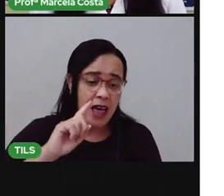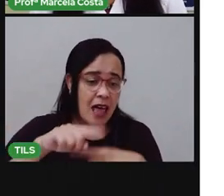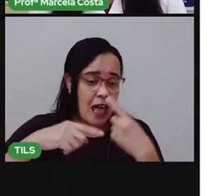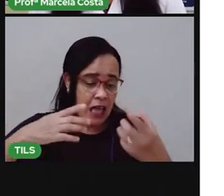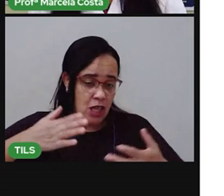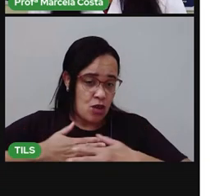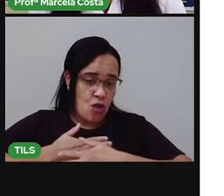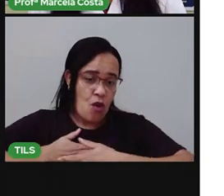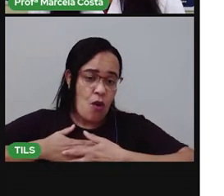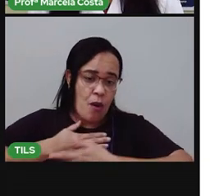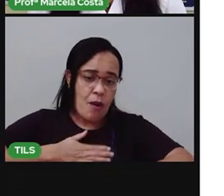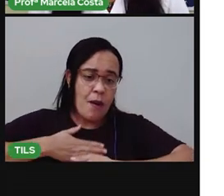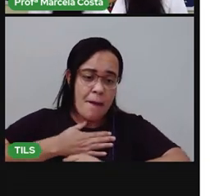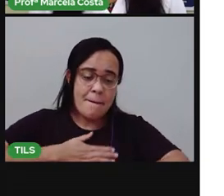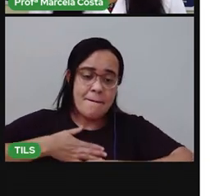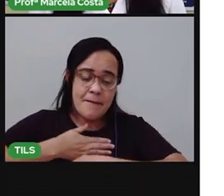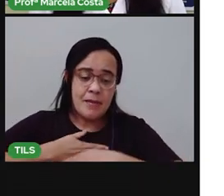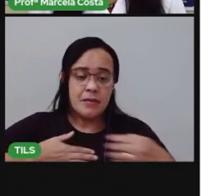tomar banho,